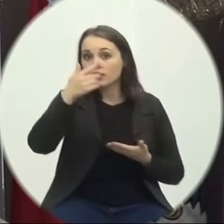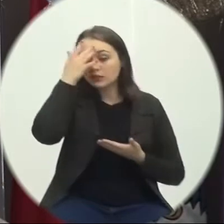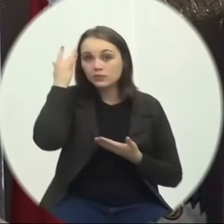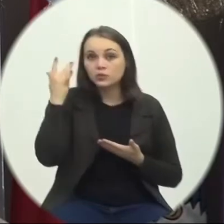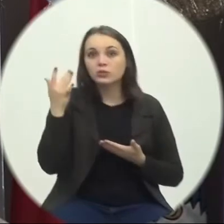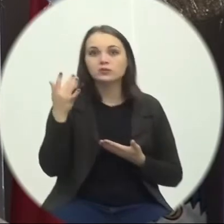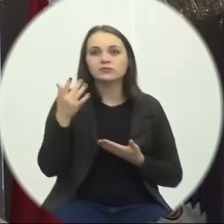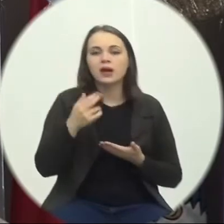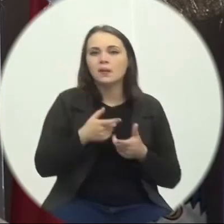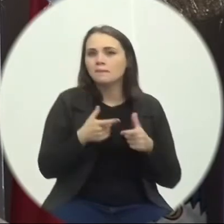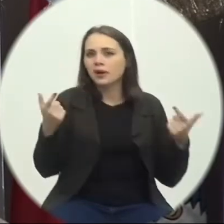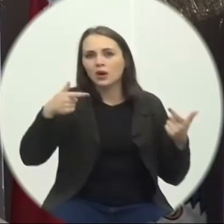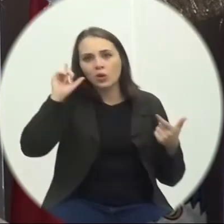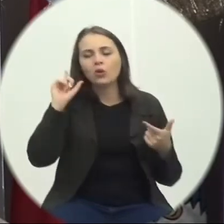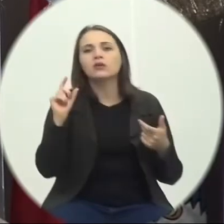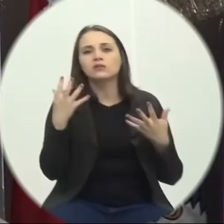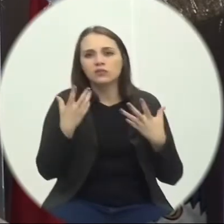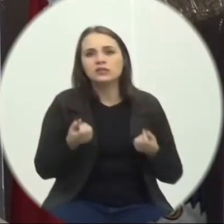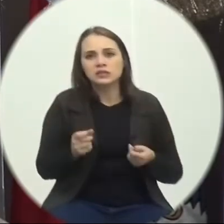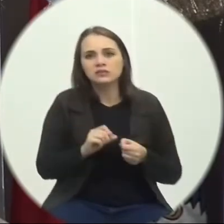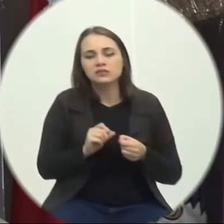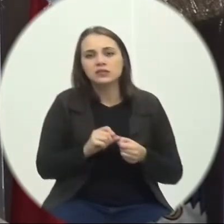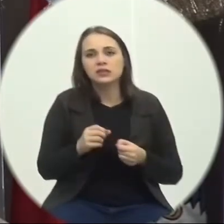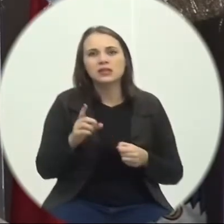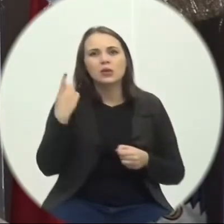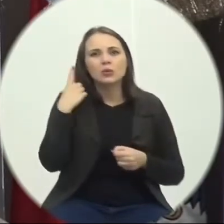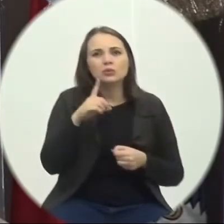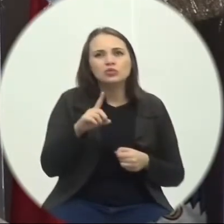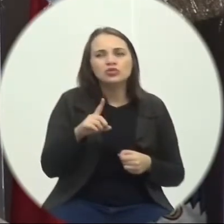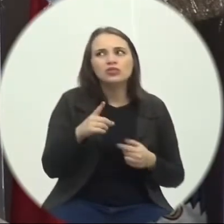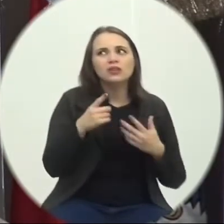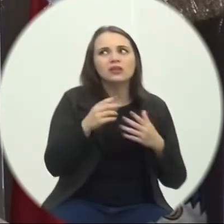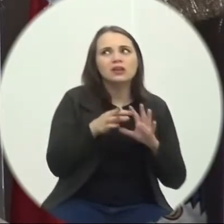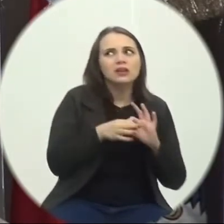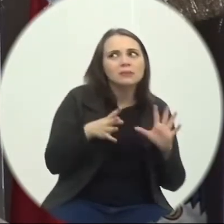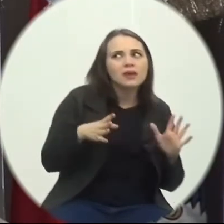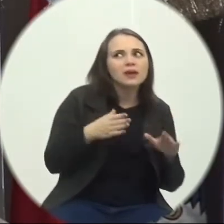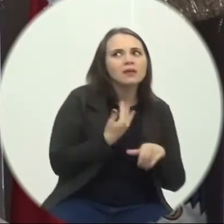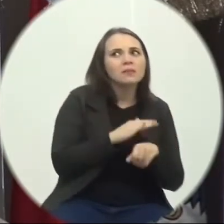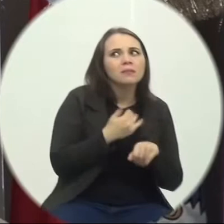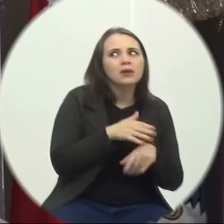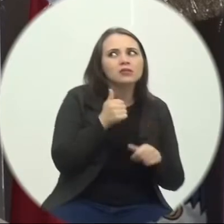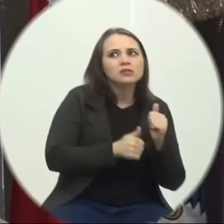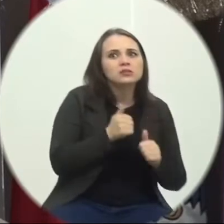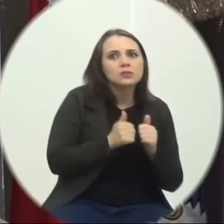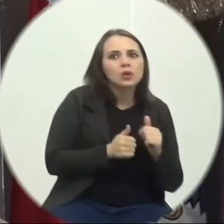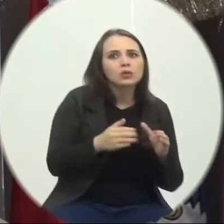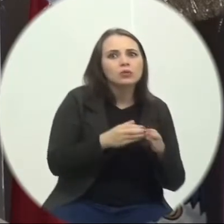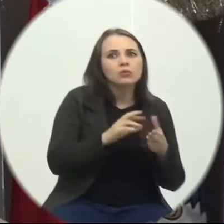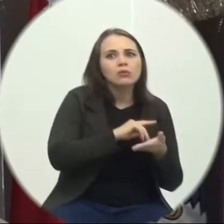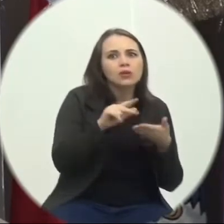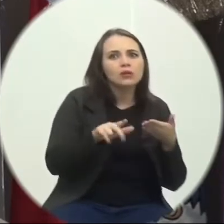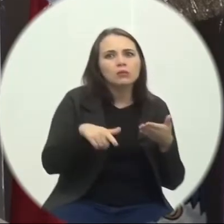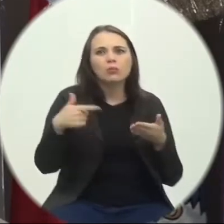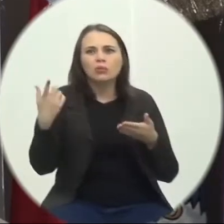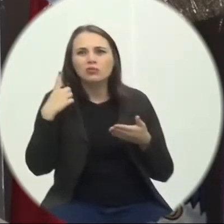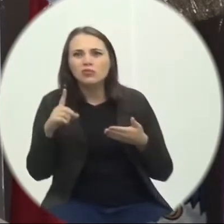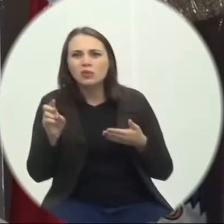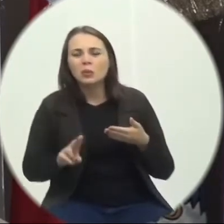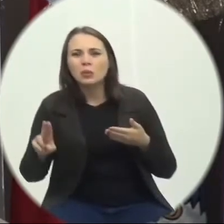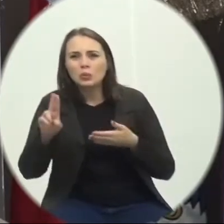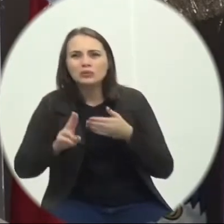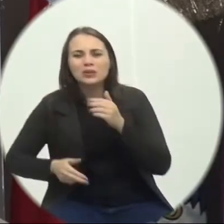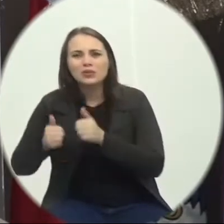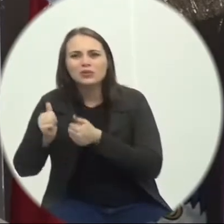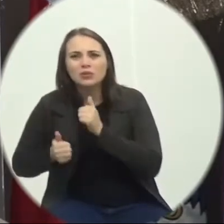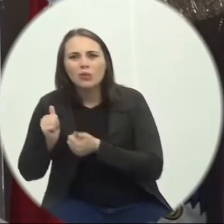Ontem Foram autorizados Então Num dia Autoriza a prática De esportes coletivos No outro dia Usa o